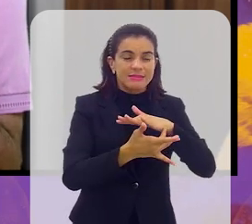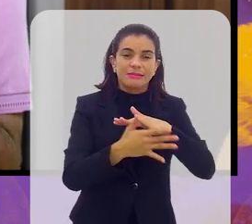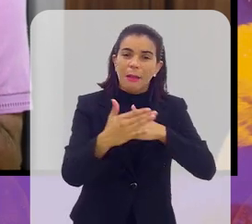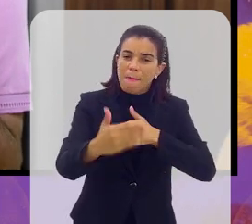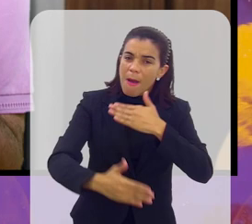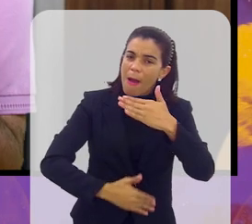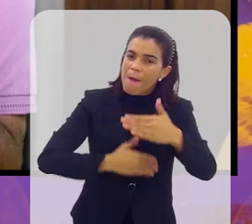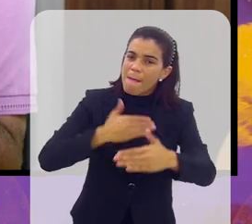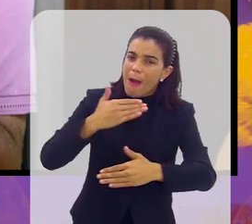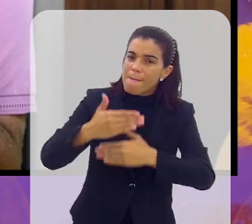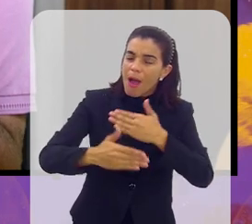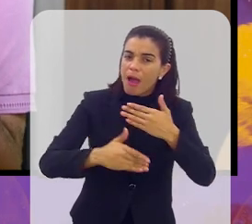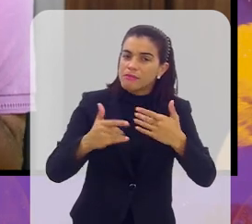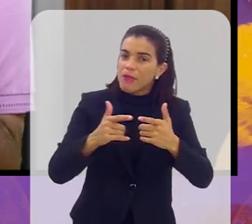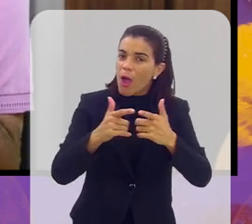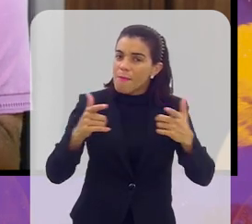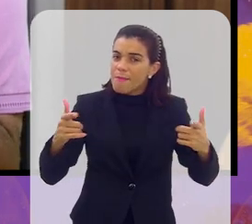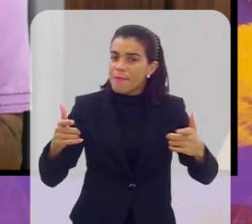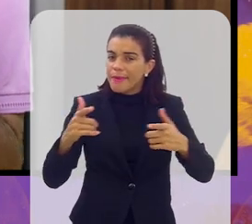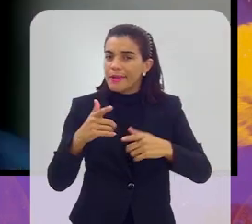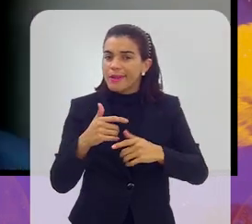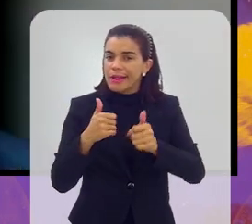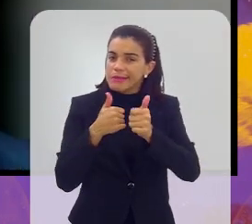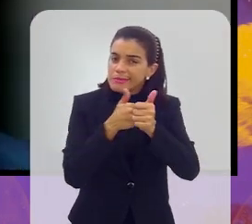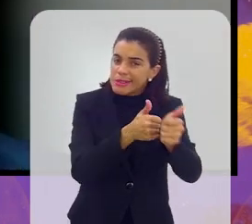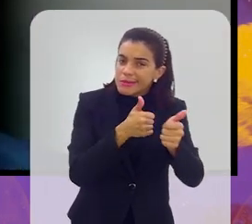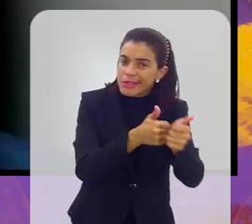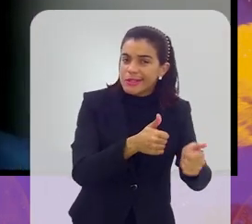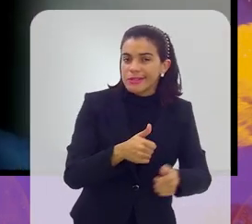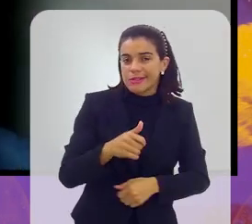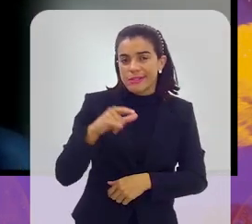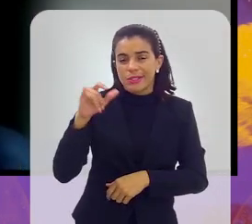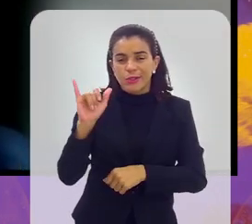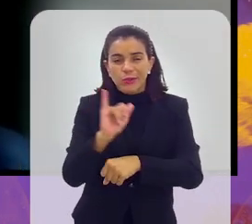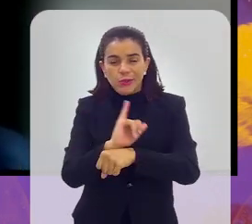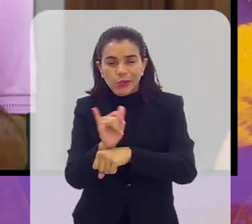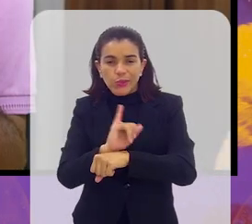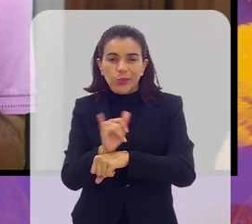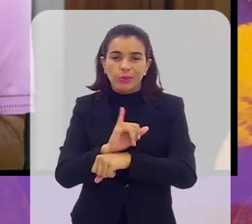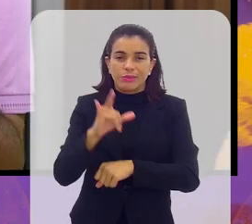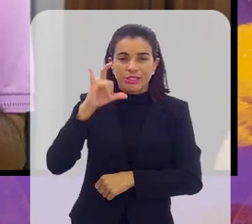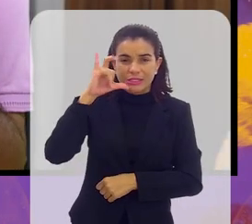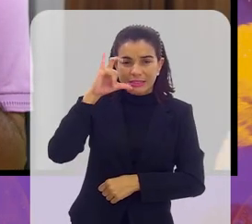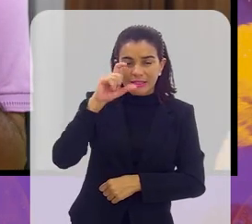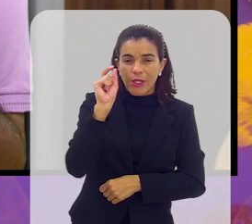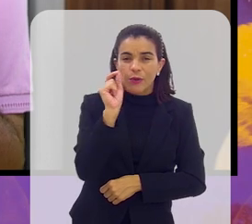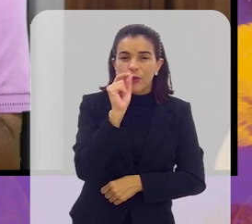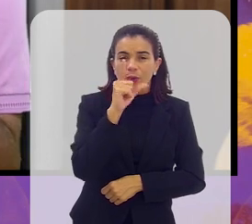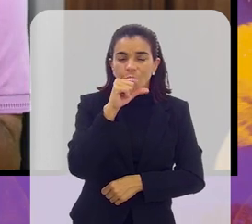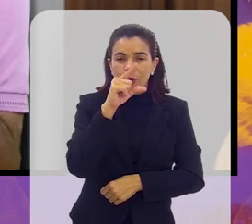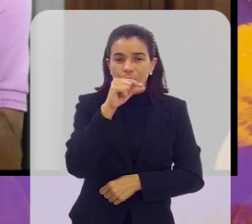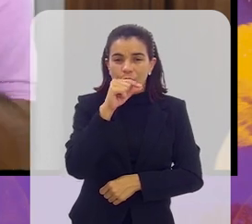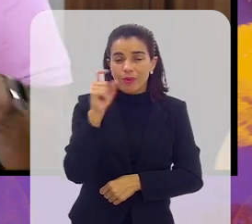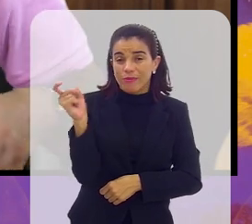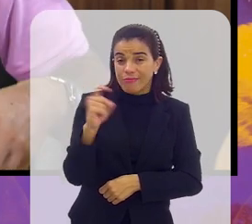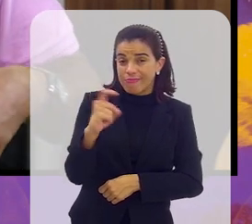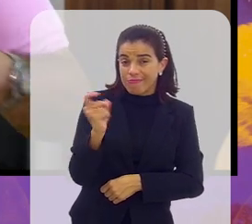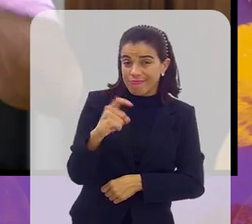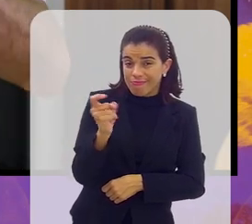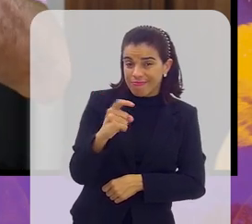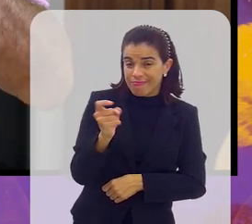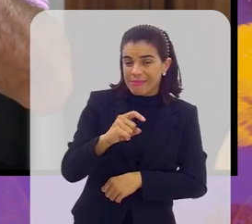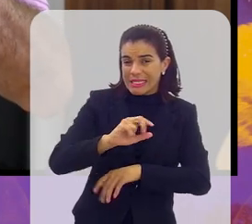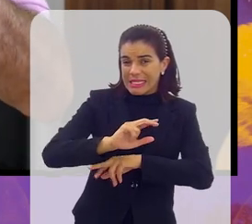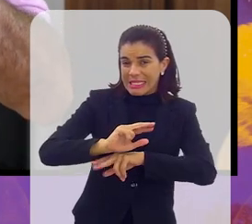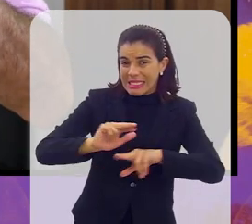a cada dia a gente tem mais público. Tanto no YouTube, no Instagram, Facebook, Twitter, TikTok, enfim,